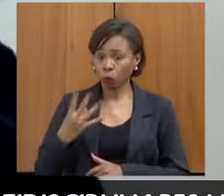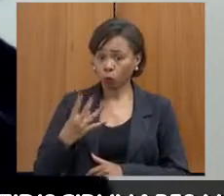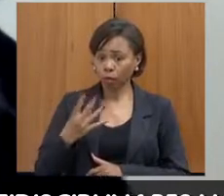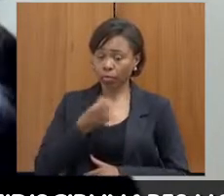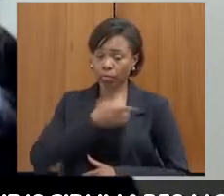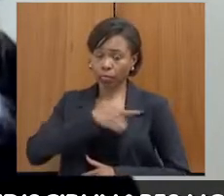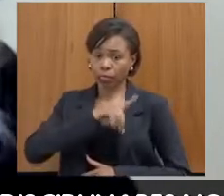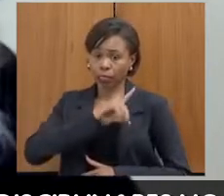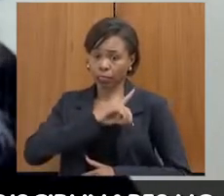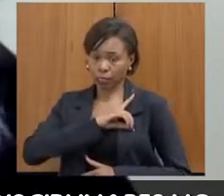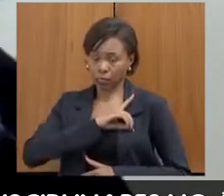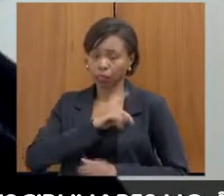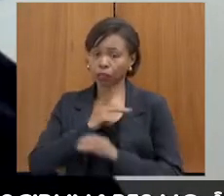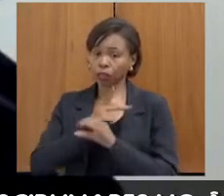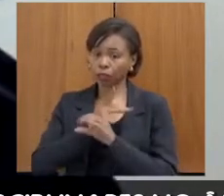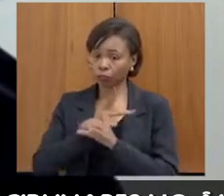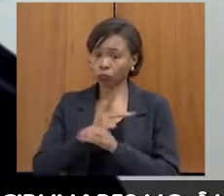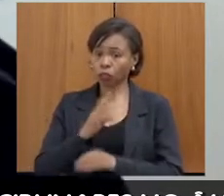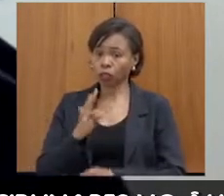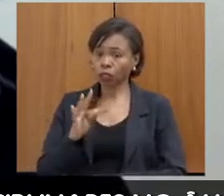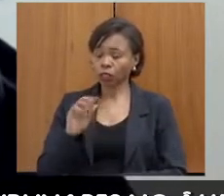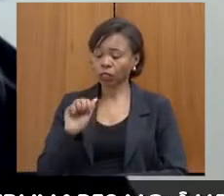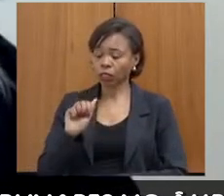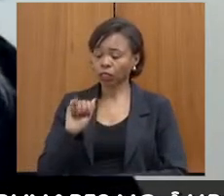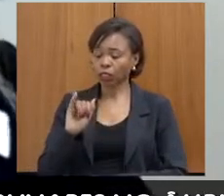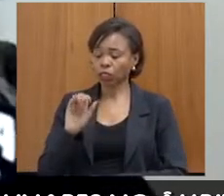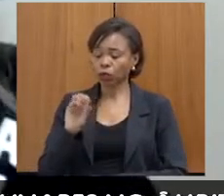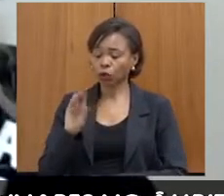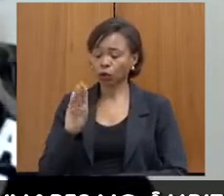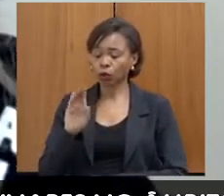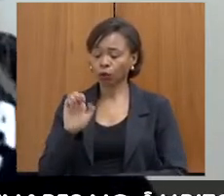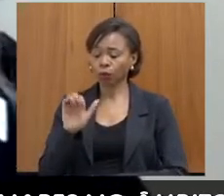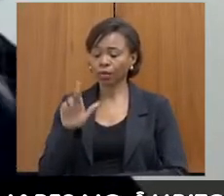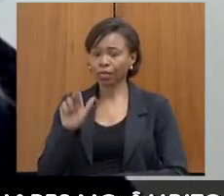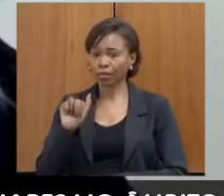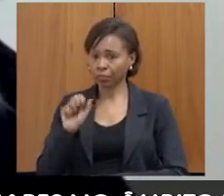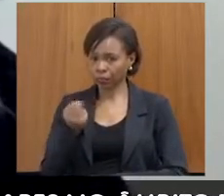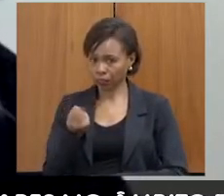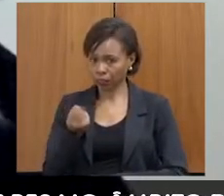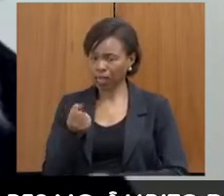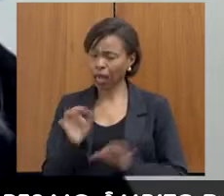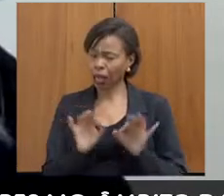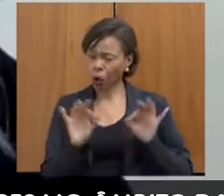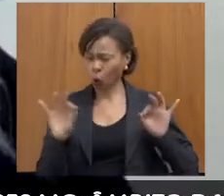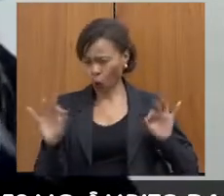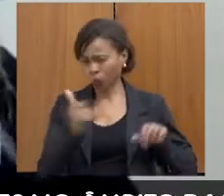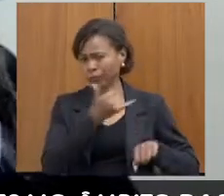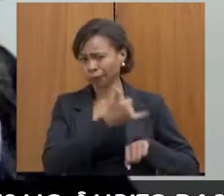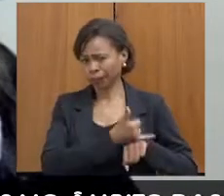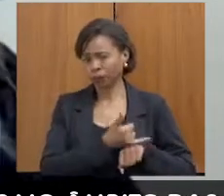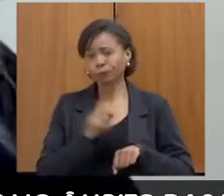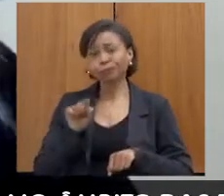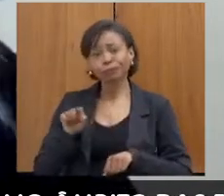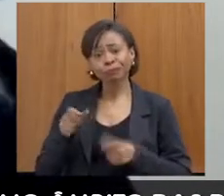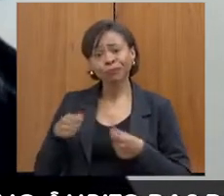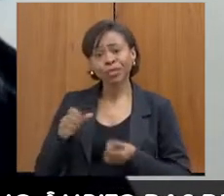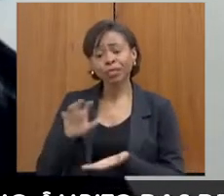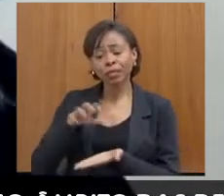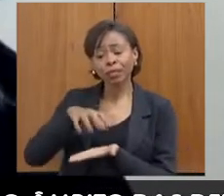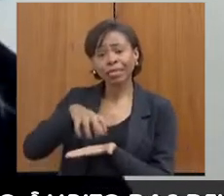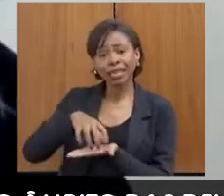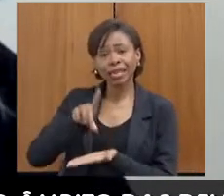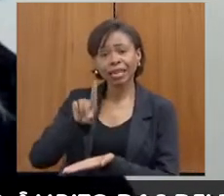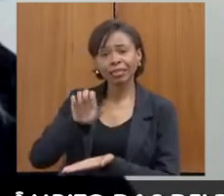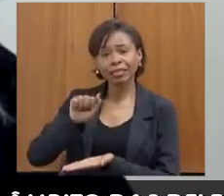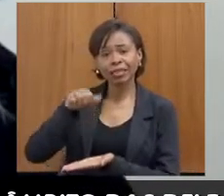regional de polícia civil de Itaio Beiras, que está bem distante da capital, é a criação efetivamente da DEAM, com